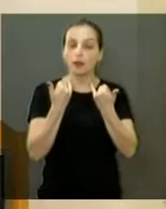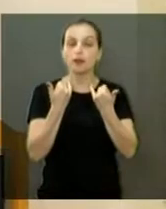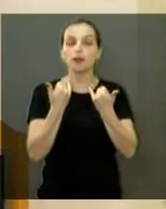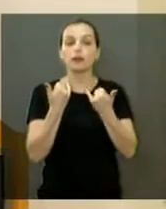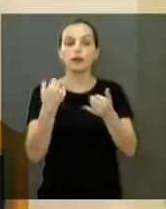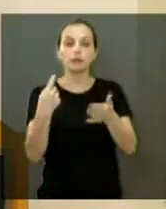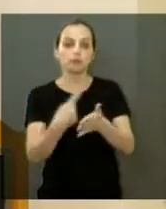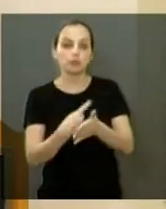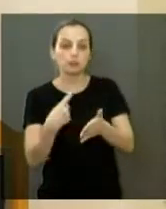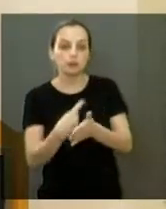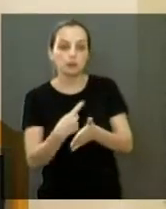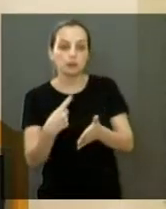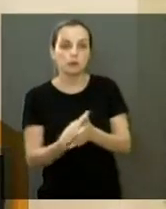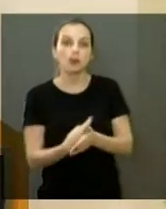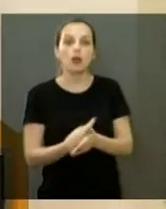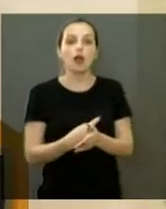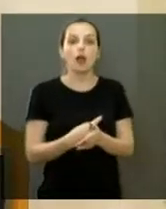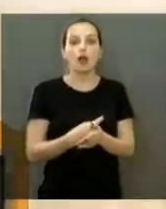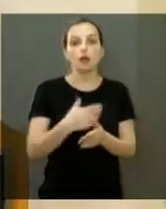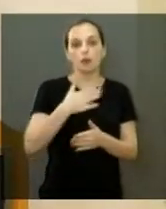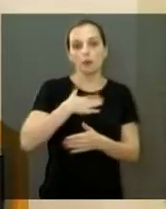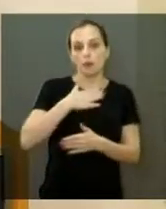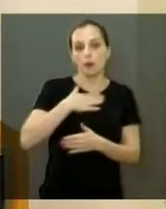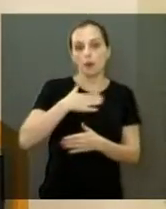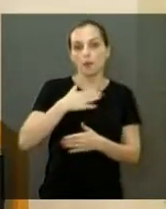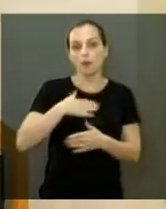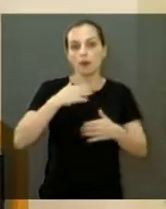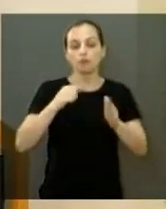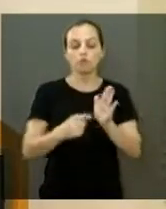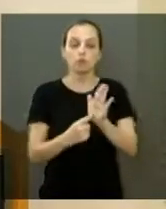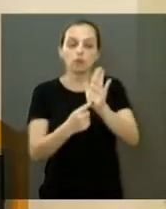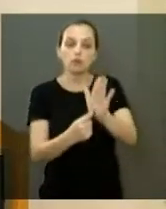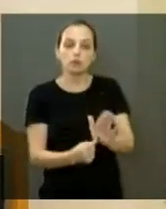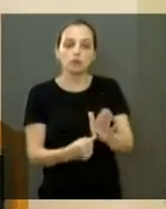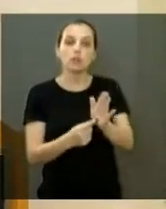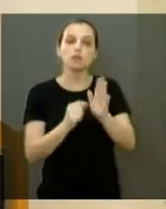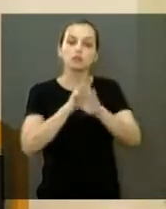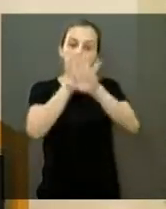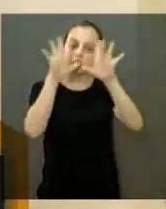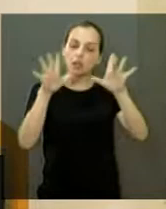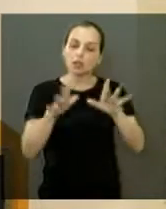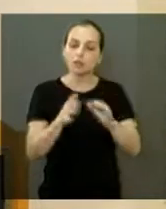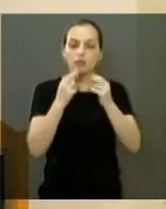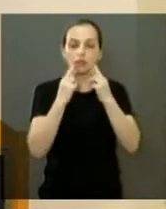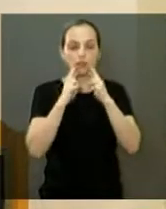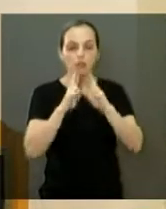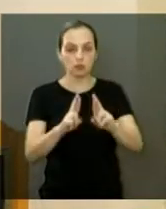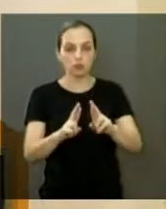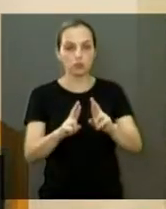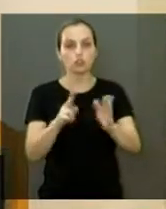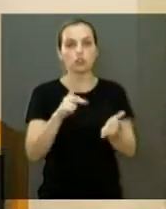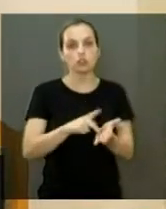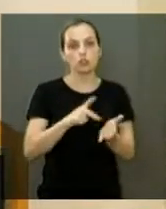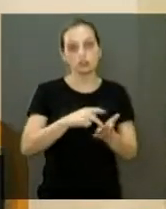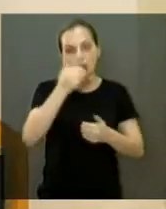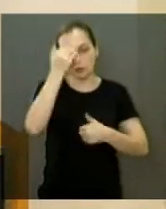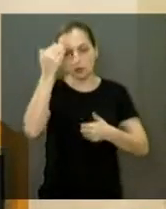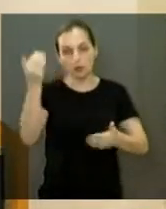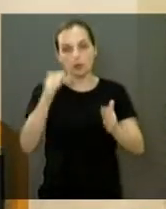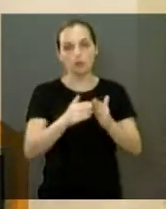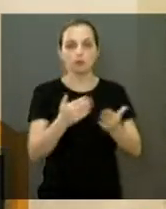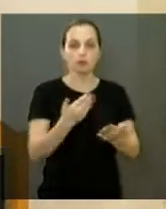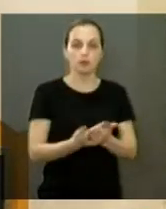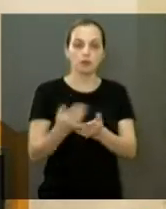questionamentos pertinentíssimos a mim que, na medida do possível, esclareci todas as dúvidas dos alunos. Então, agradeço à escola pelo